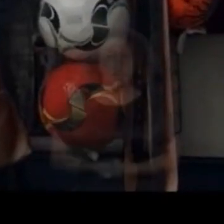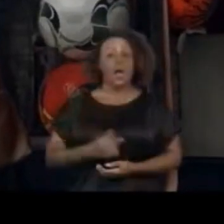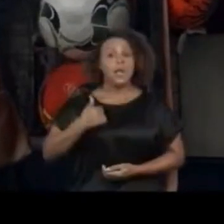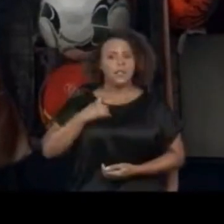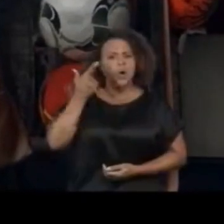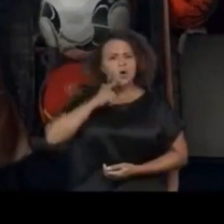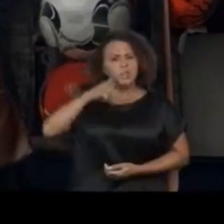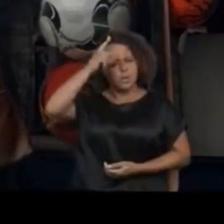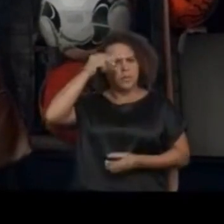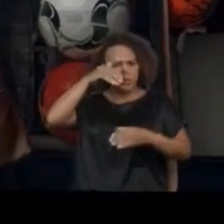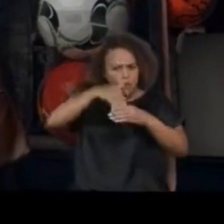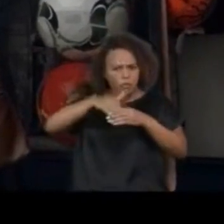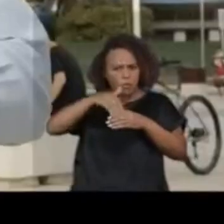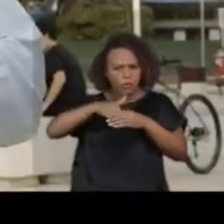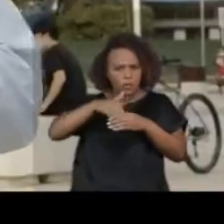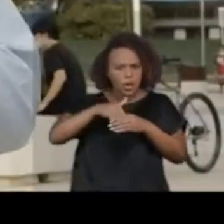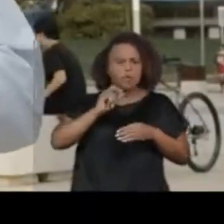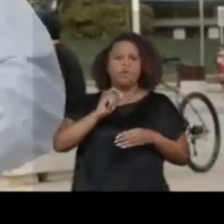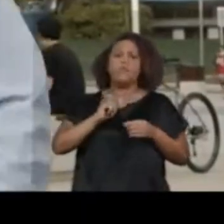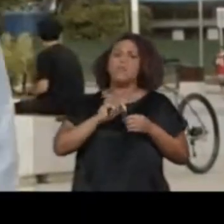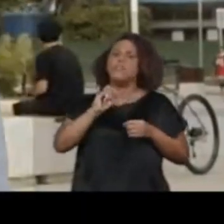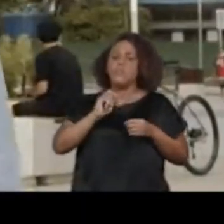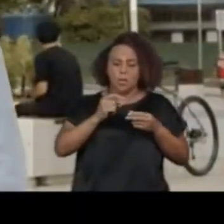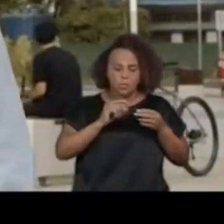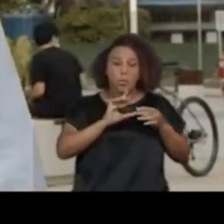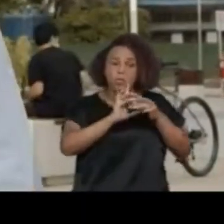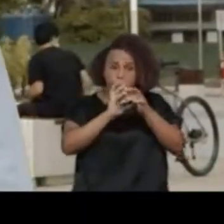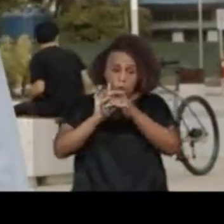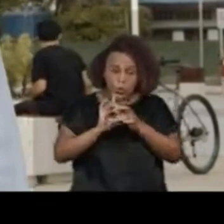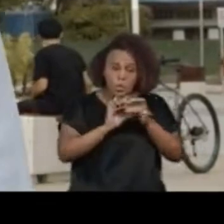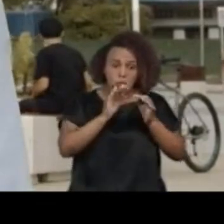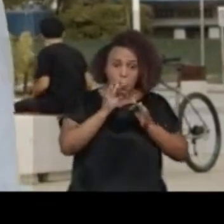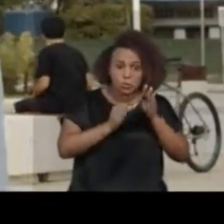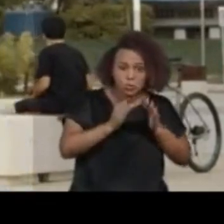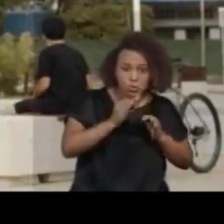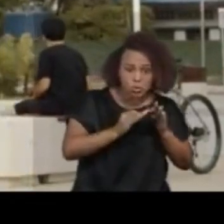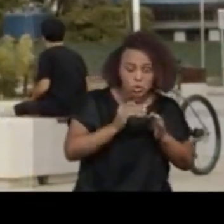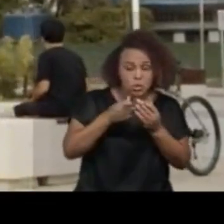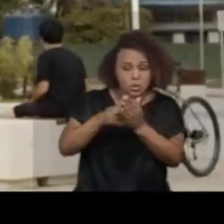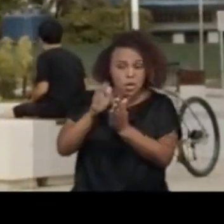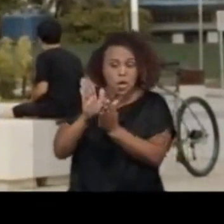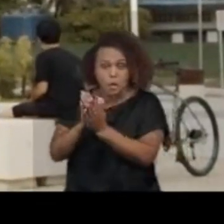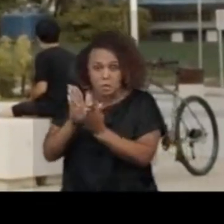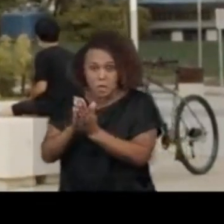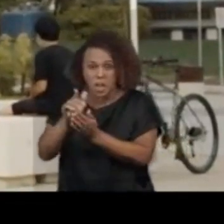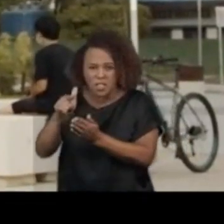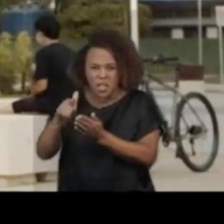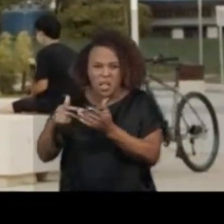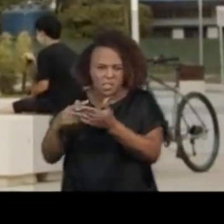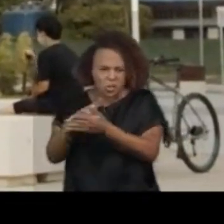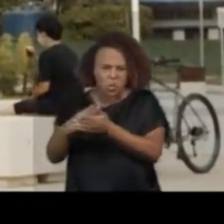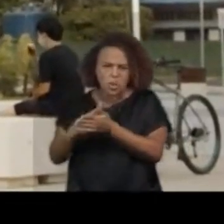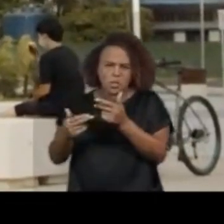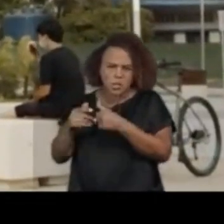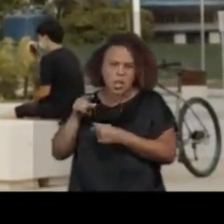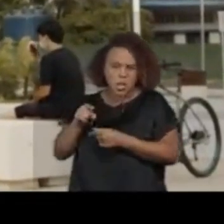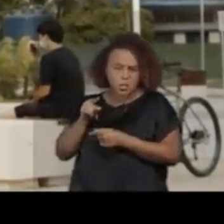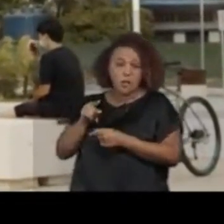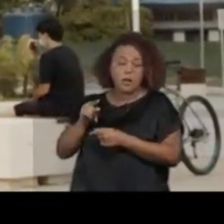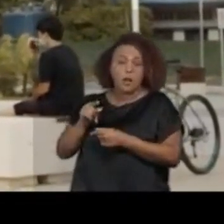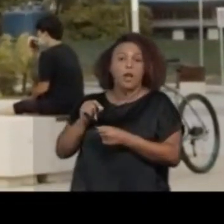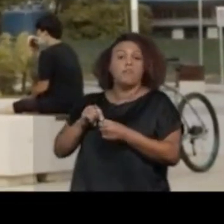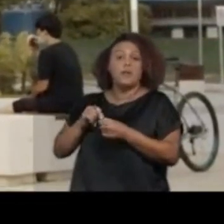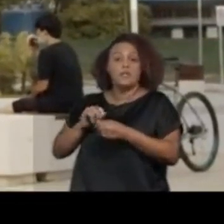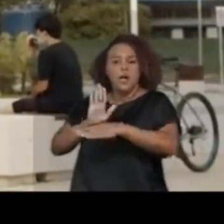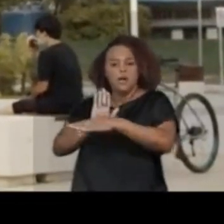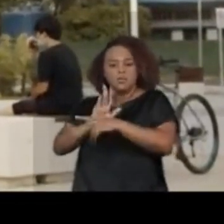Na prefeitura, vou me associar à justiça para que as indenizações decorrentes dessas irregularidades